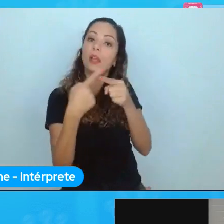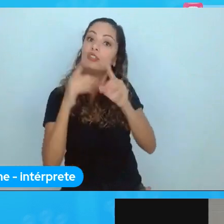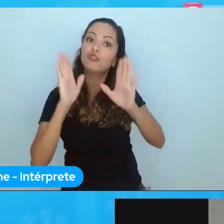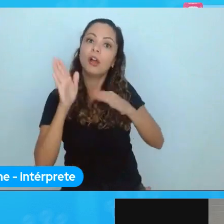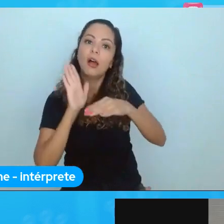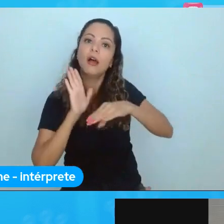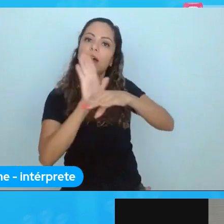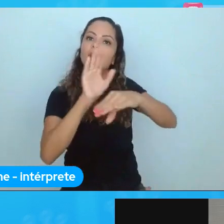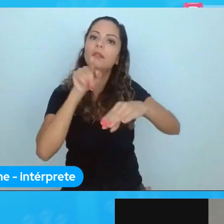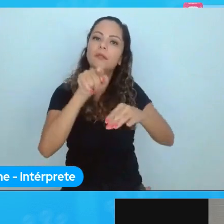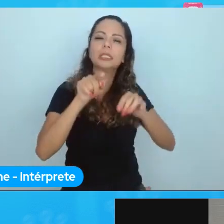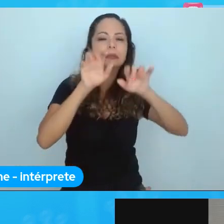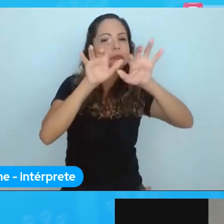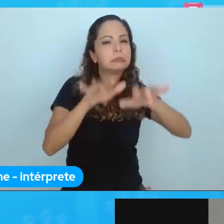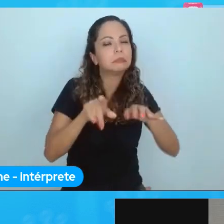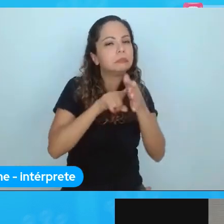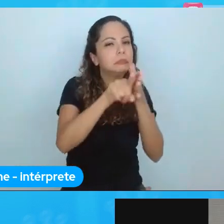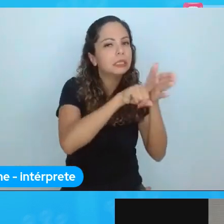TCC?